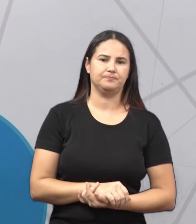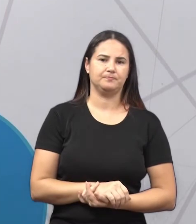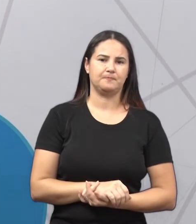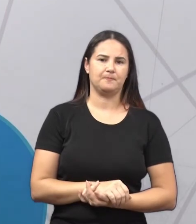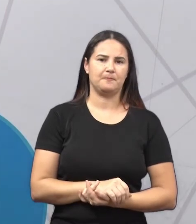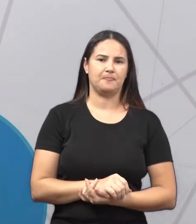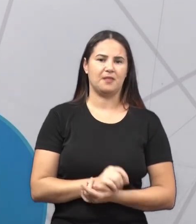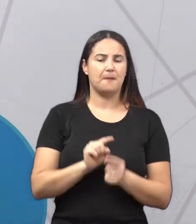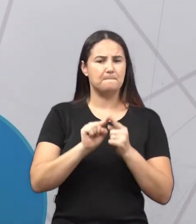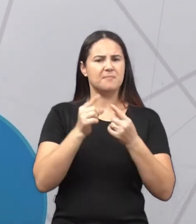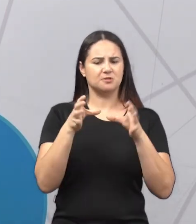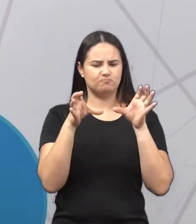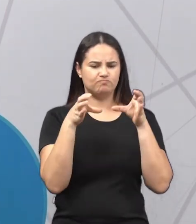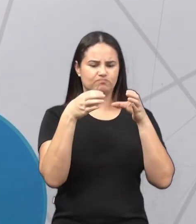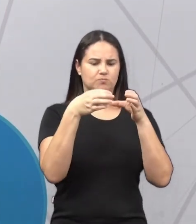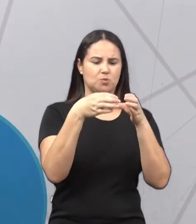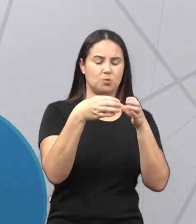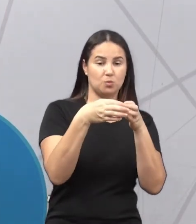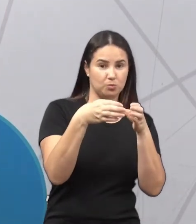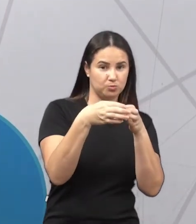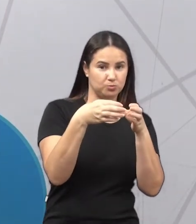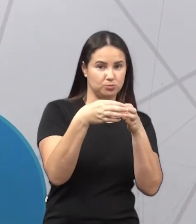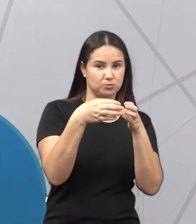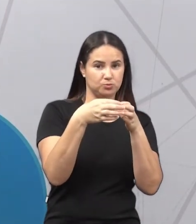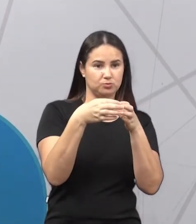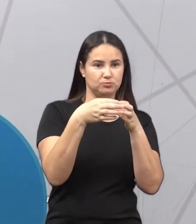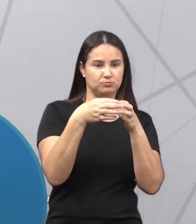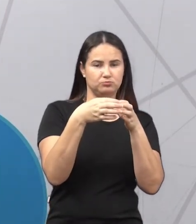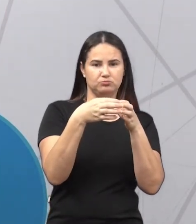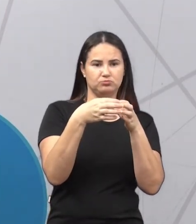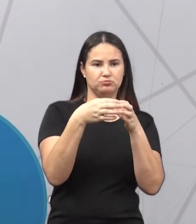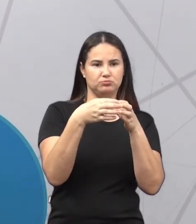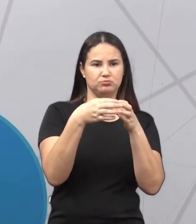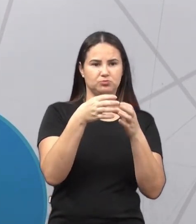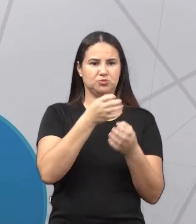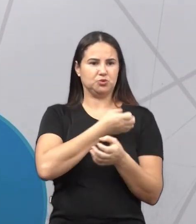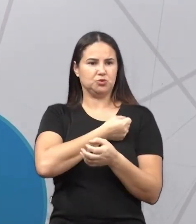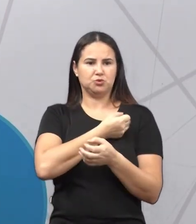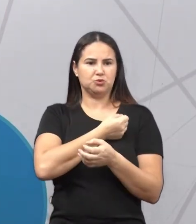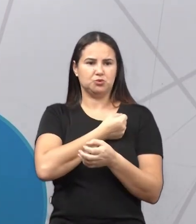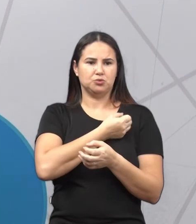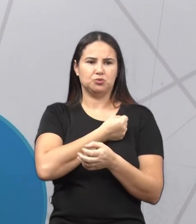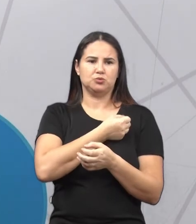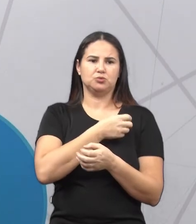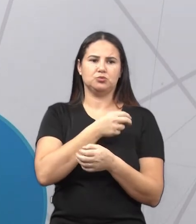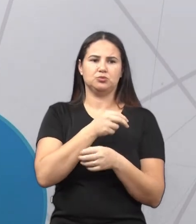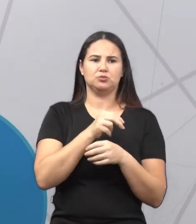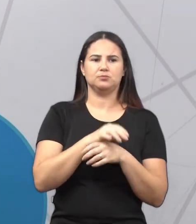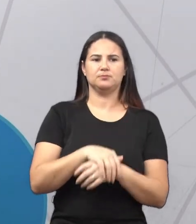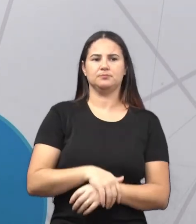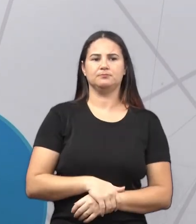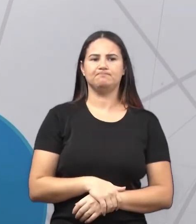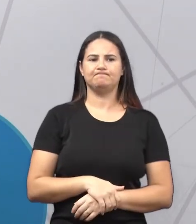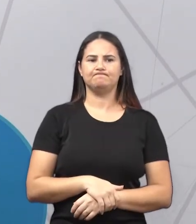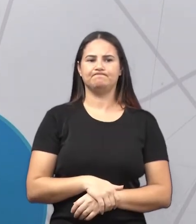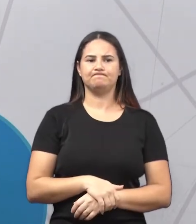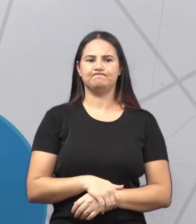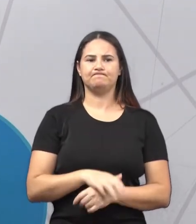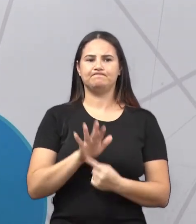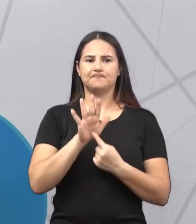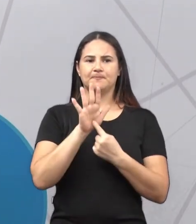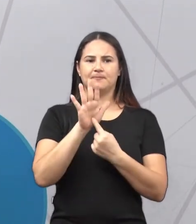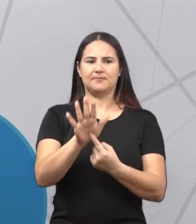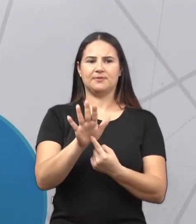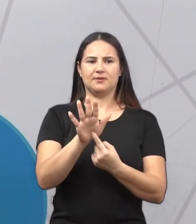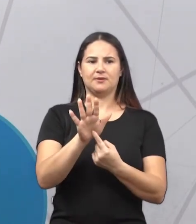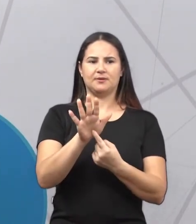o tipo conjunto? Pode. Pode ser o conjunto, sei lá, dos racionais. Se for dos racionais, ele pode ser uma fração. Então, por